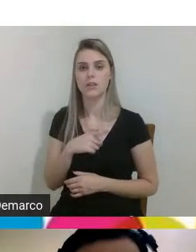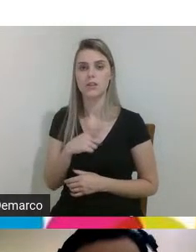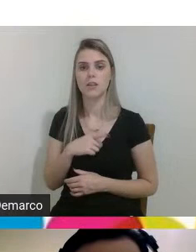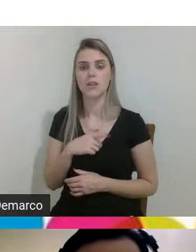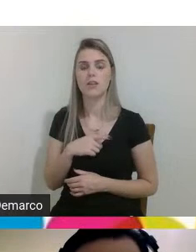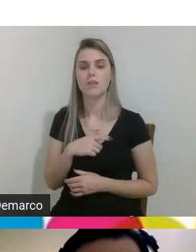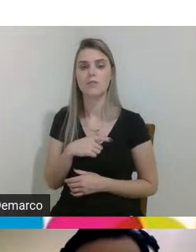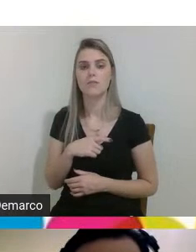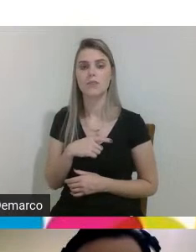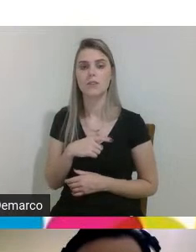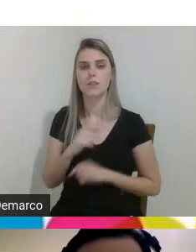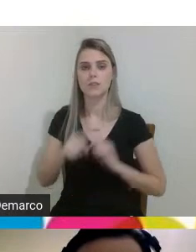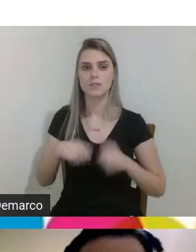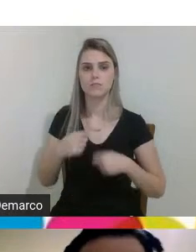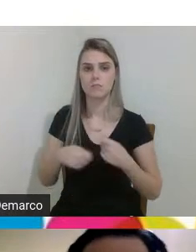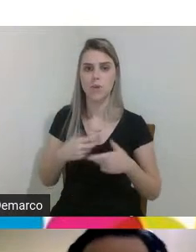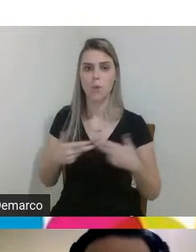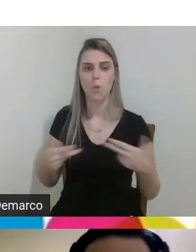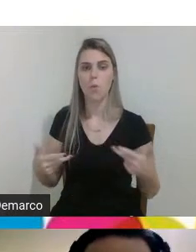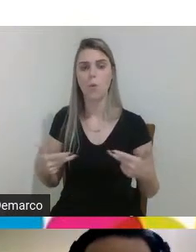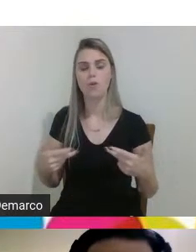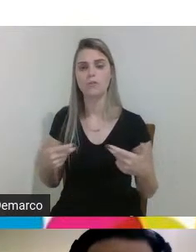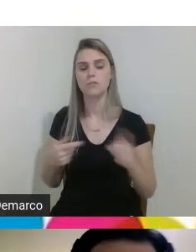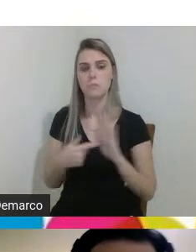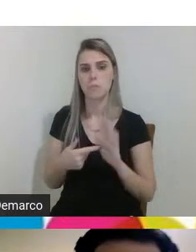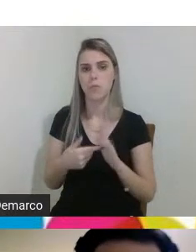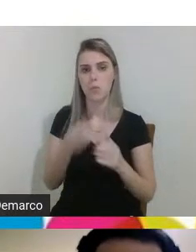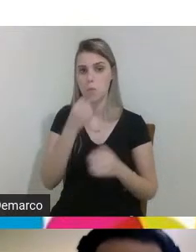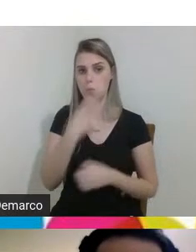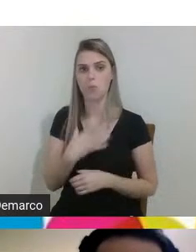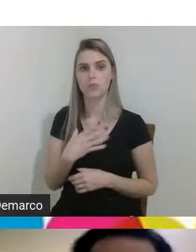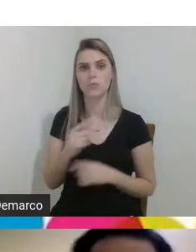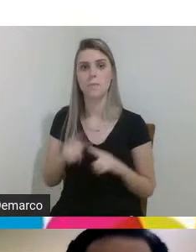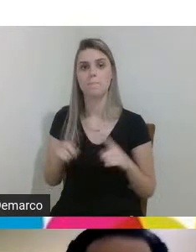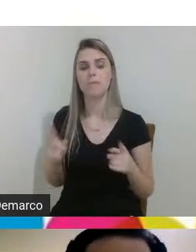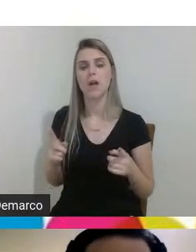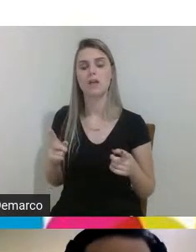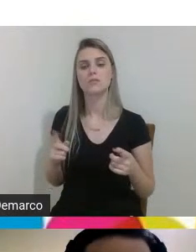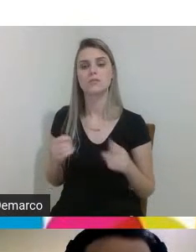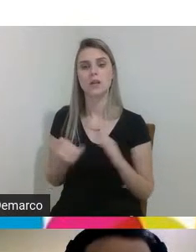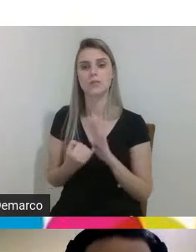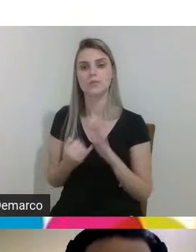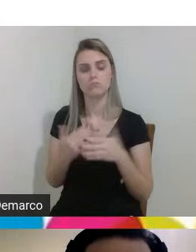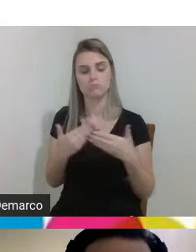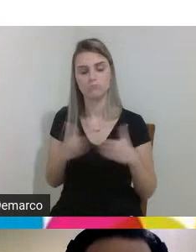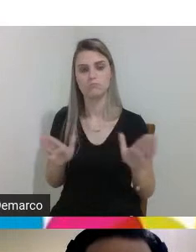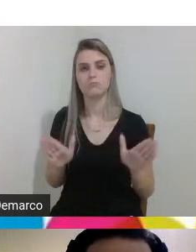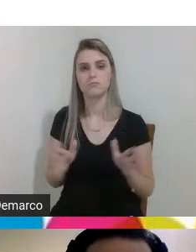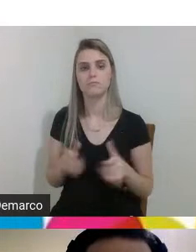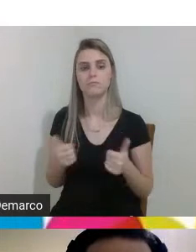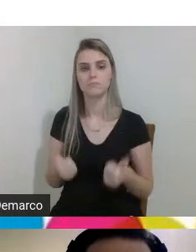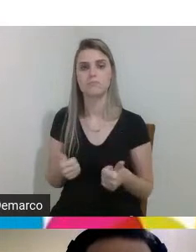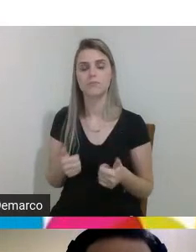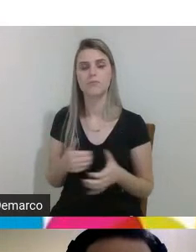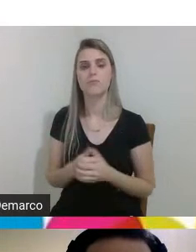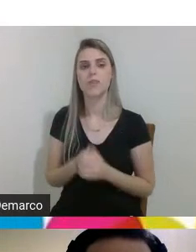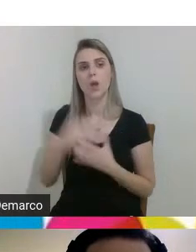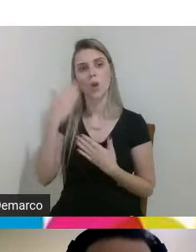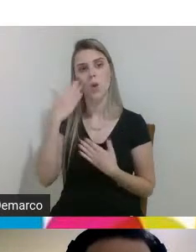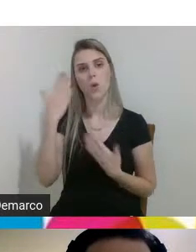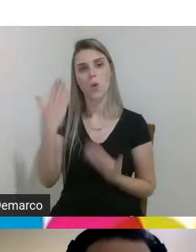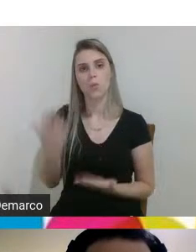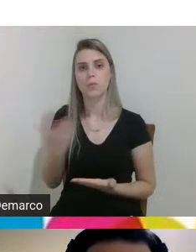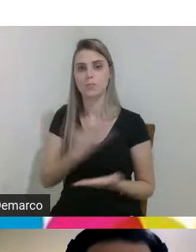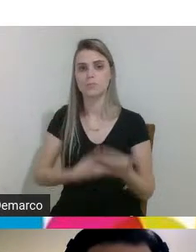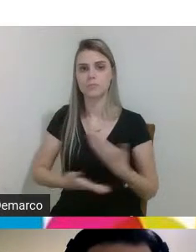sinalizações positivas nesse sentido então nossa instituição aí está de portas abertas tá em resumo muito obrigado pela